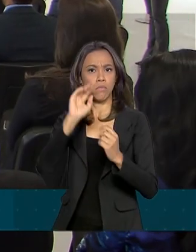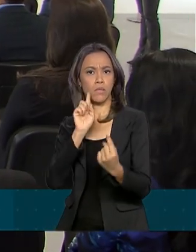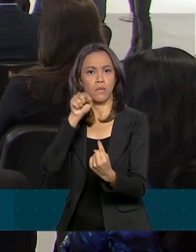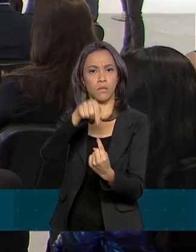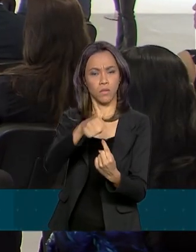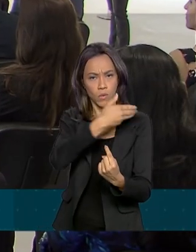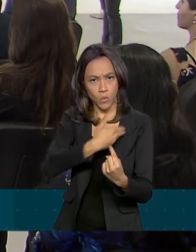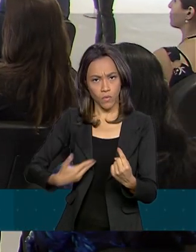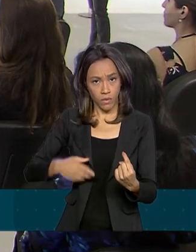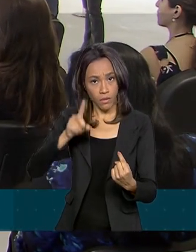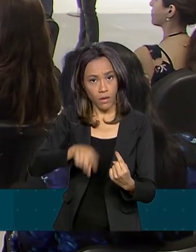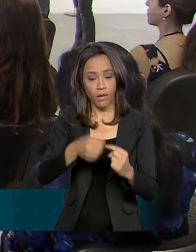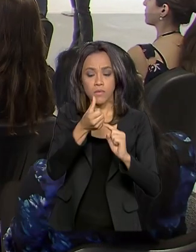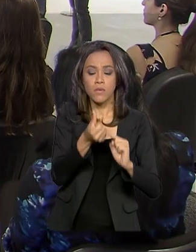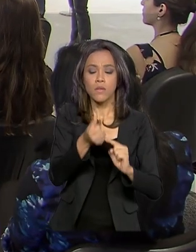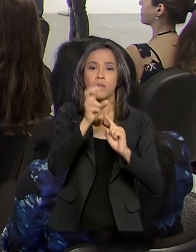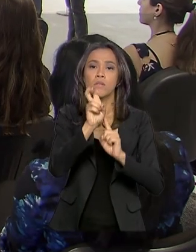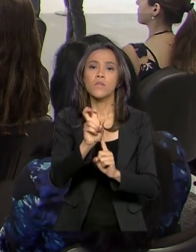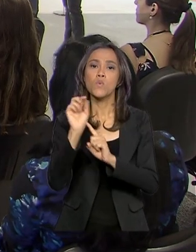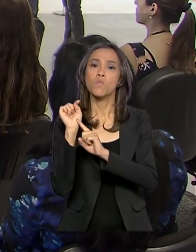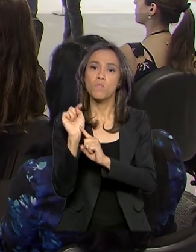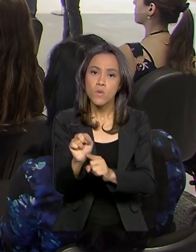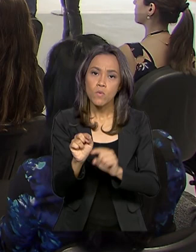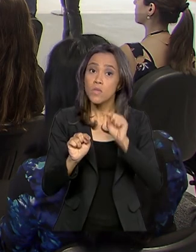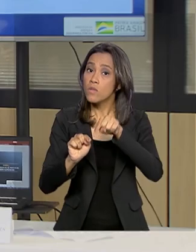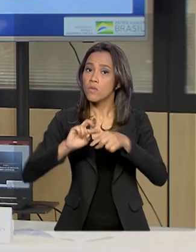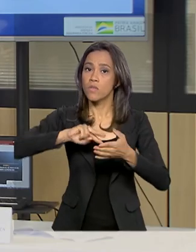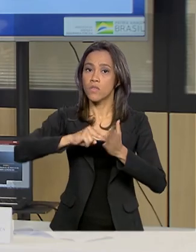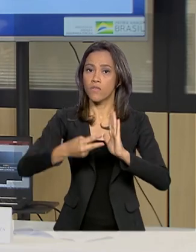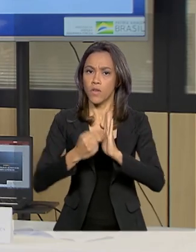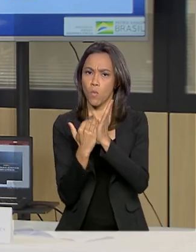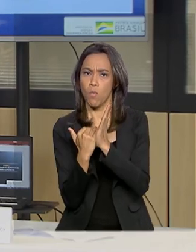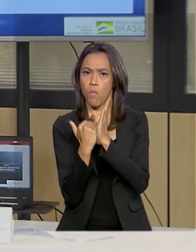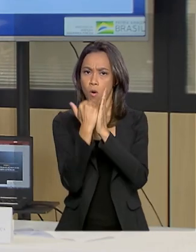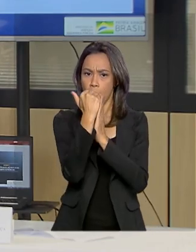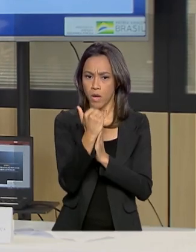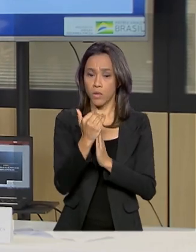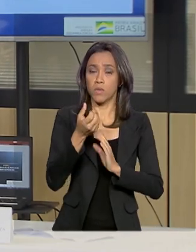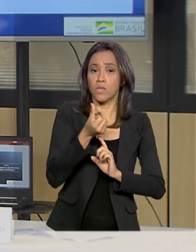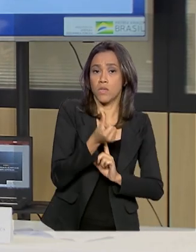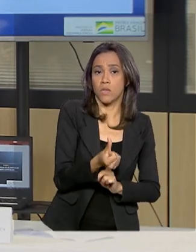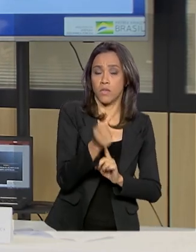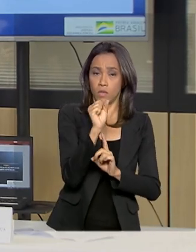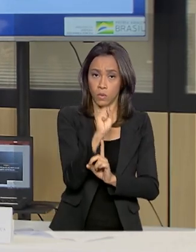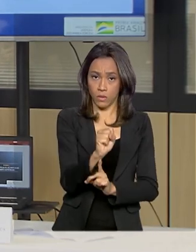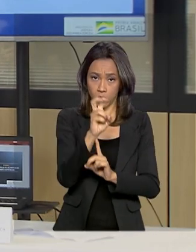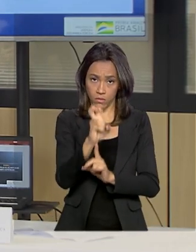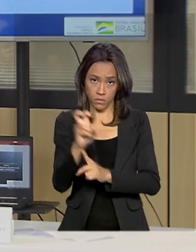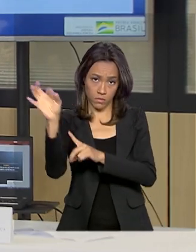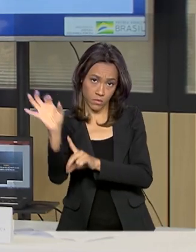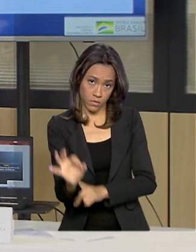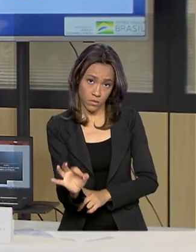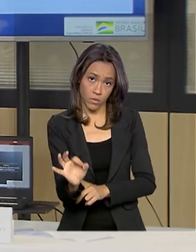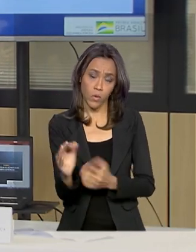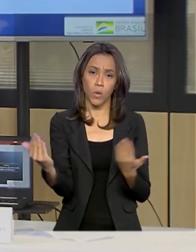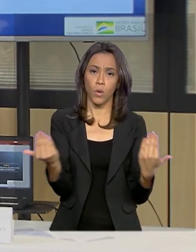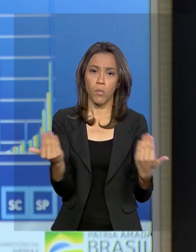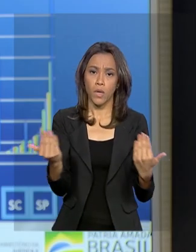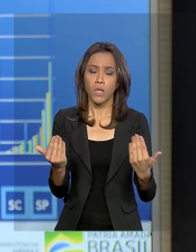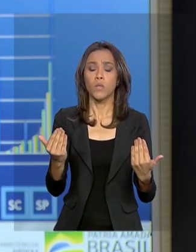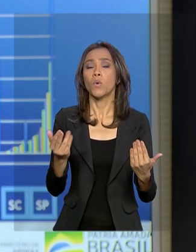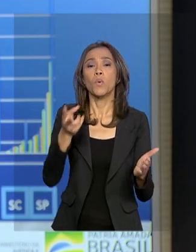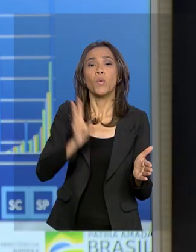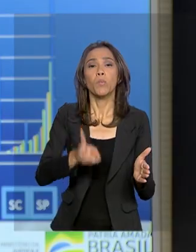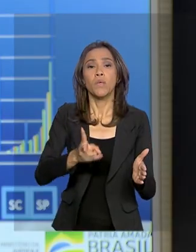era de 65 mil. O resultado representa um crescimento de 685% em relação ao mesmo